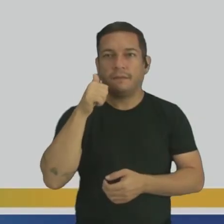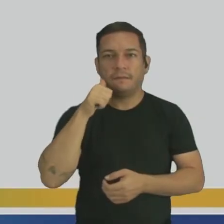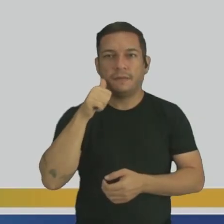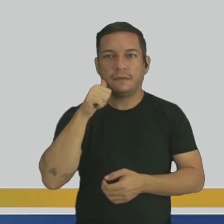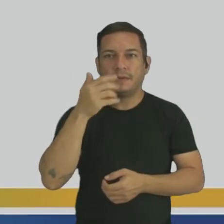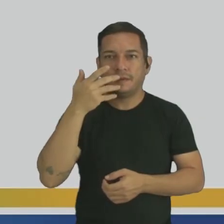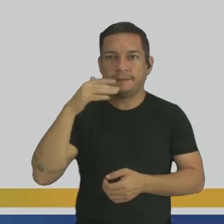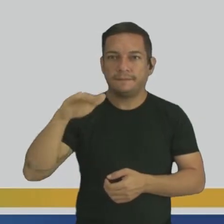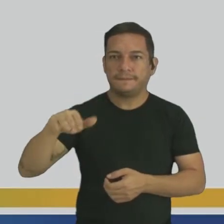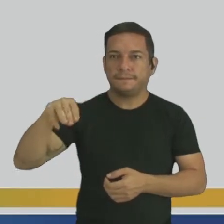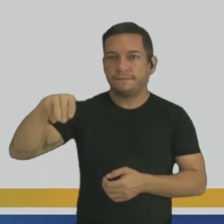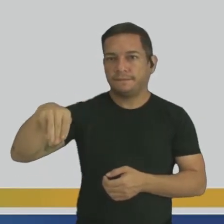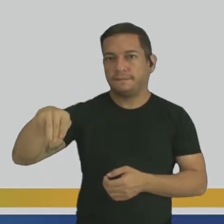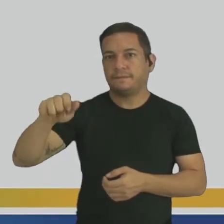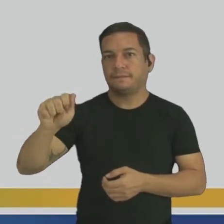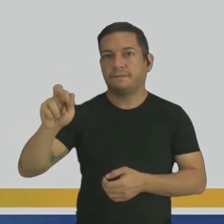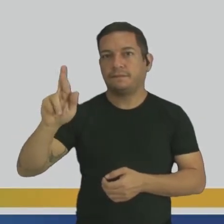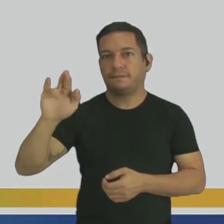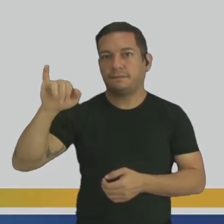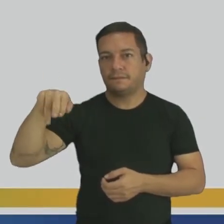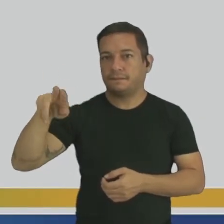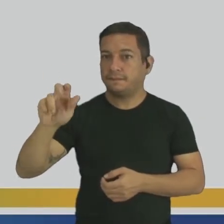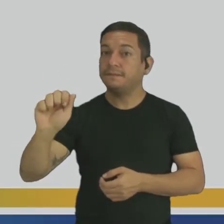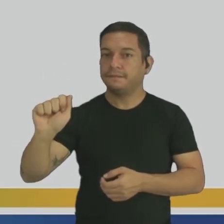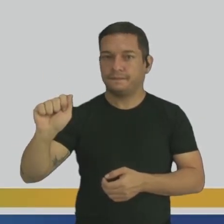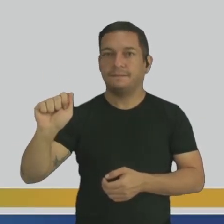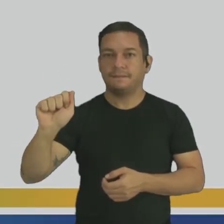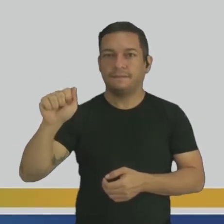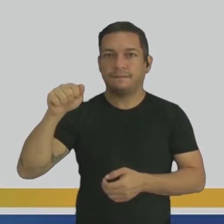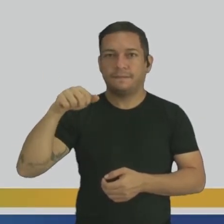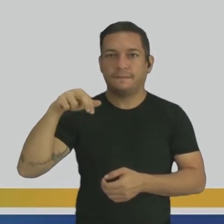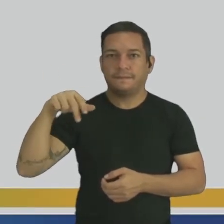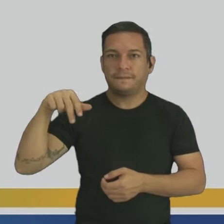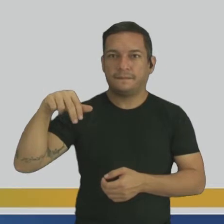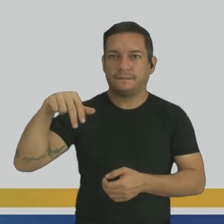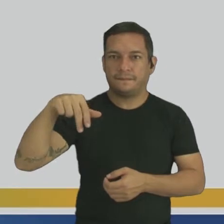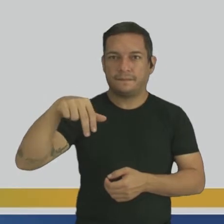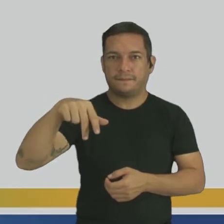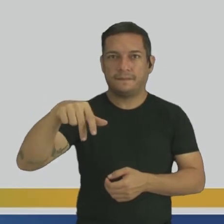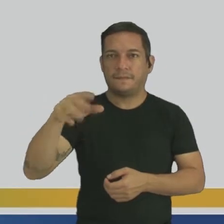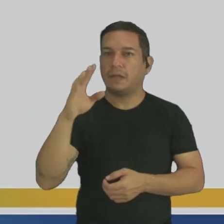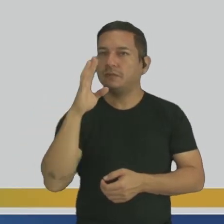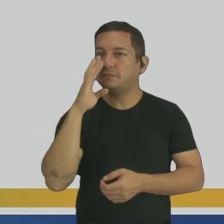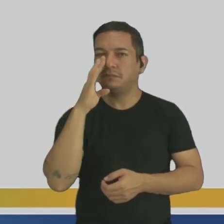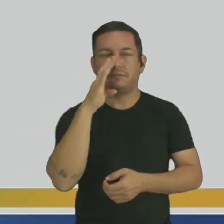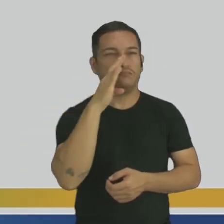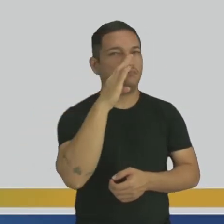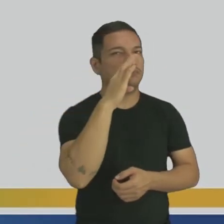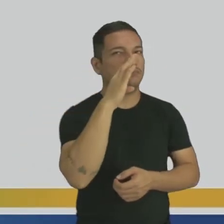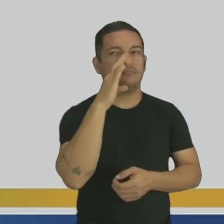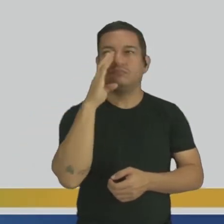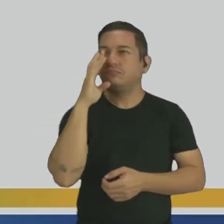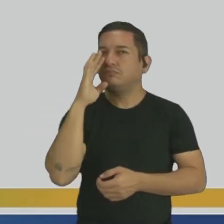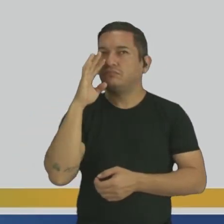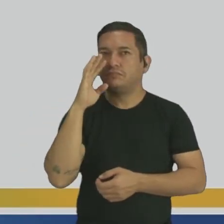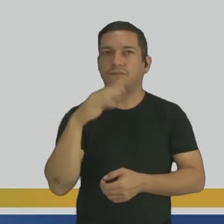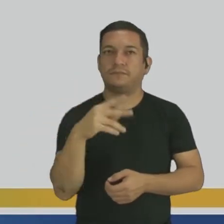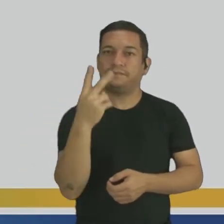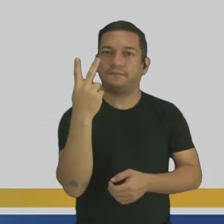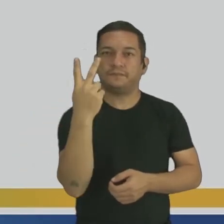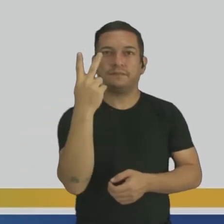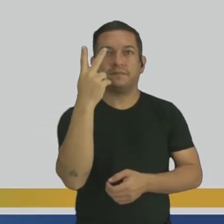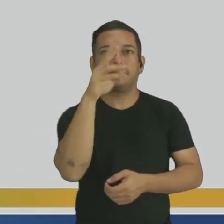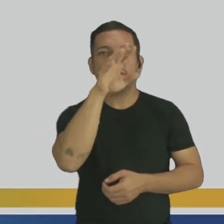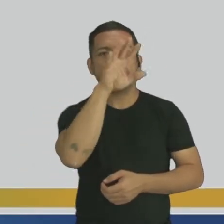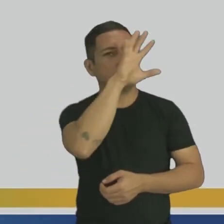telinha? Essa aqui é a marina. Está vendo? Aqui é a marina, né? Vocês estão vendo dois rostos aqui,